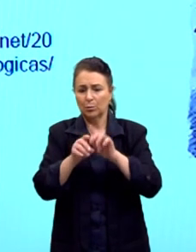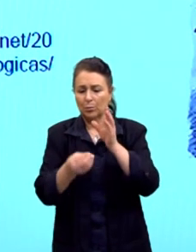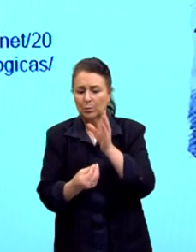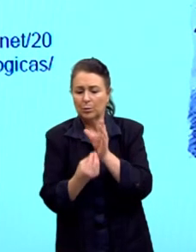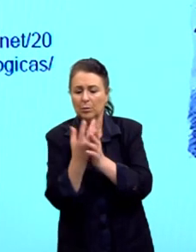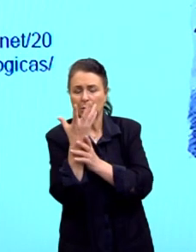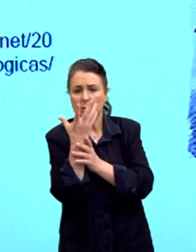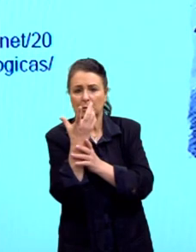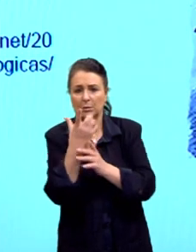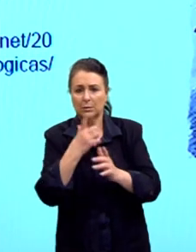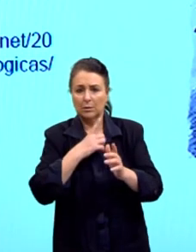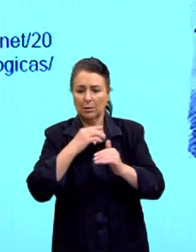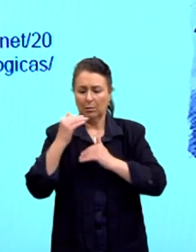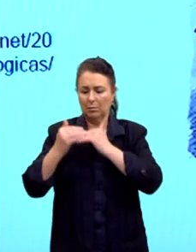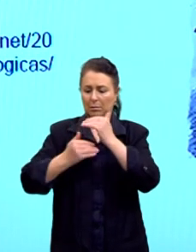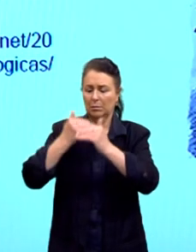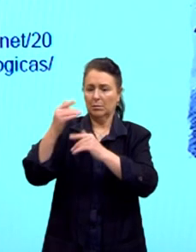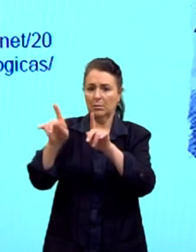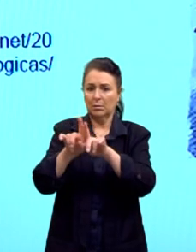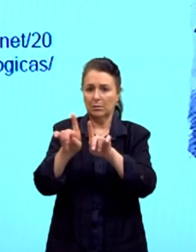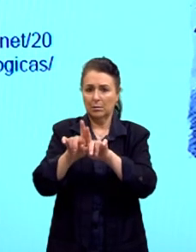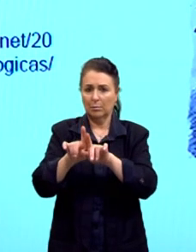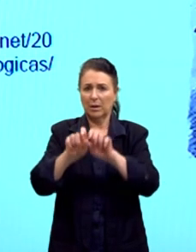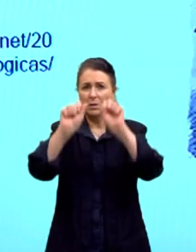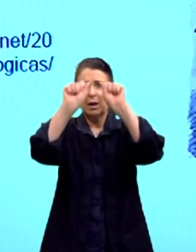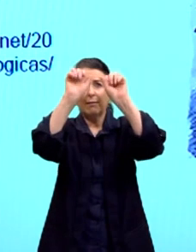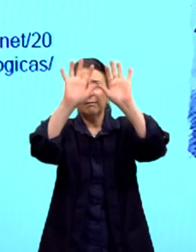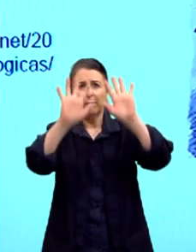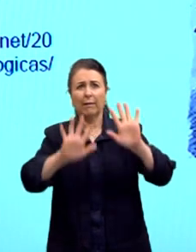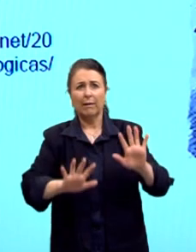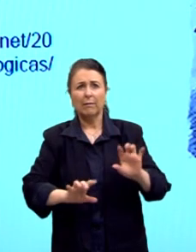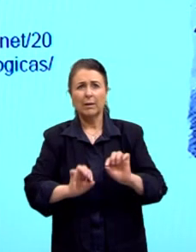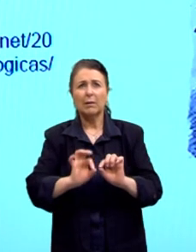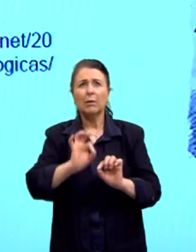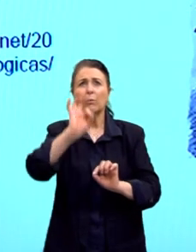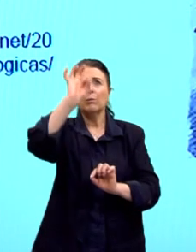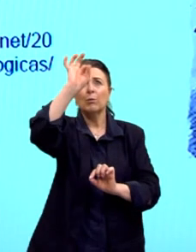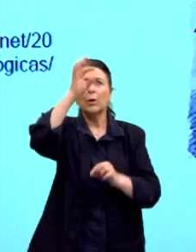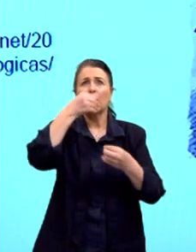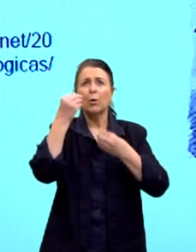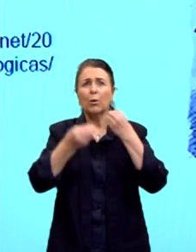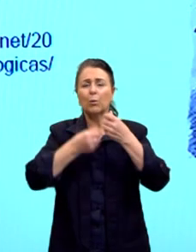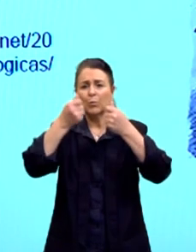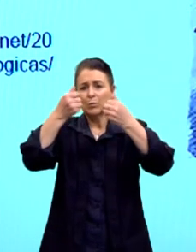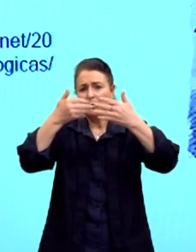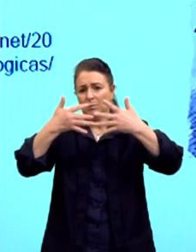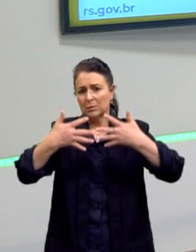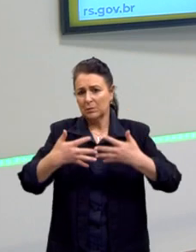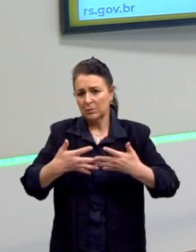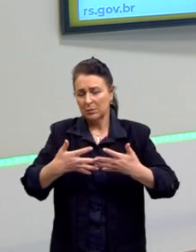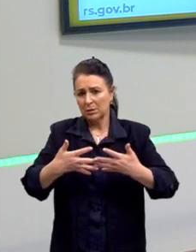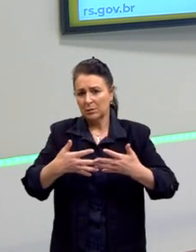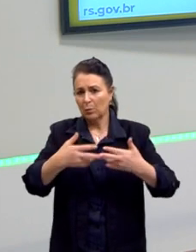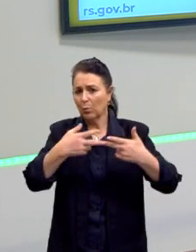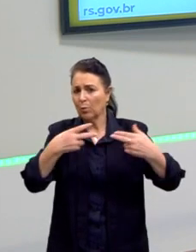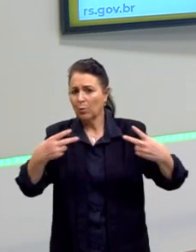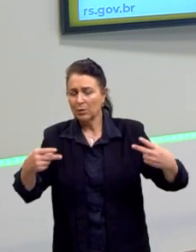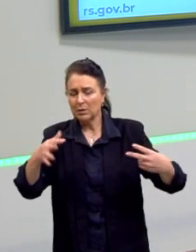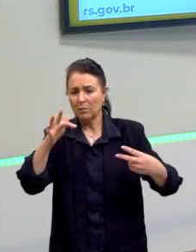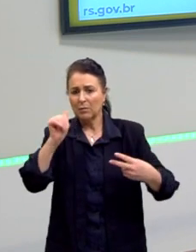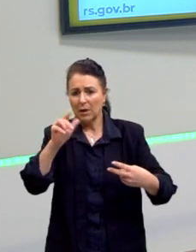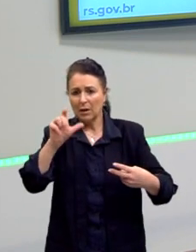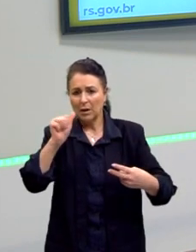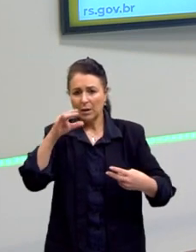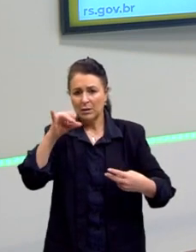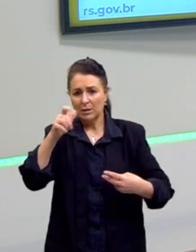aquecimento, explique a questão da neve. A gente ouve muito falar isso. São falácias, vejam bem que são falácias